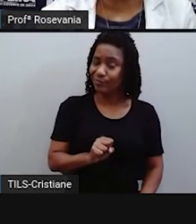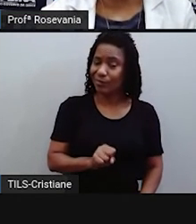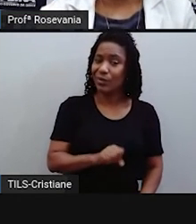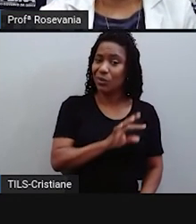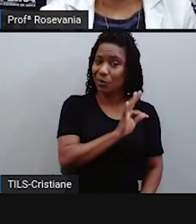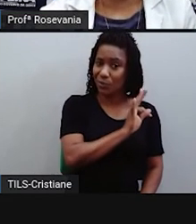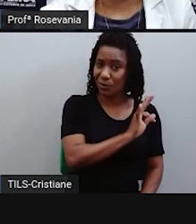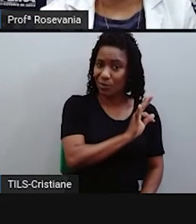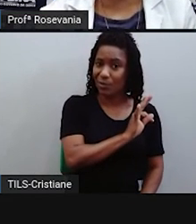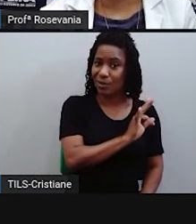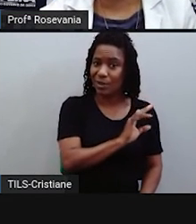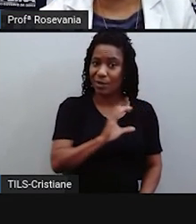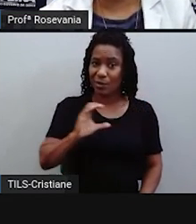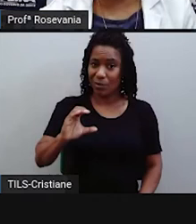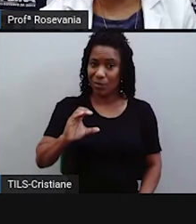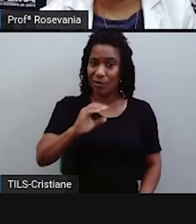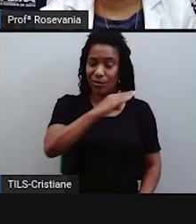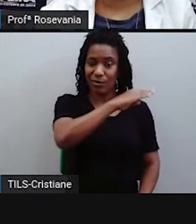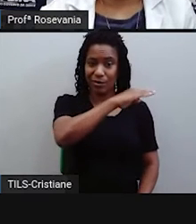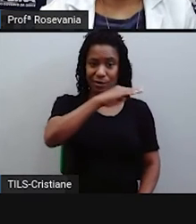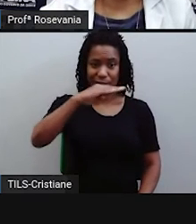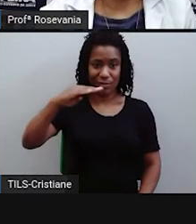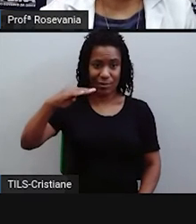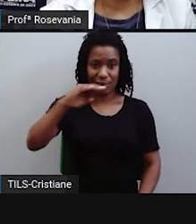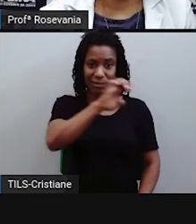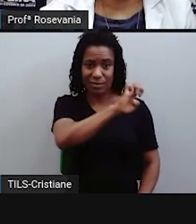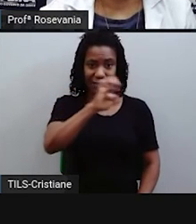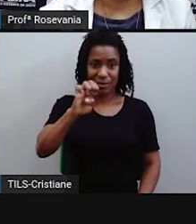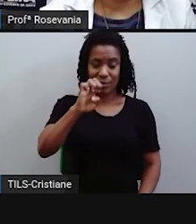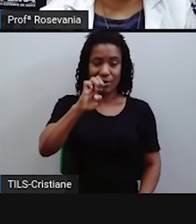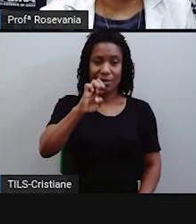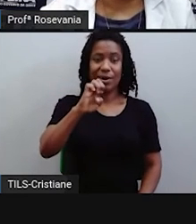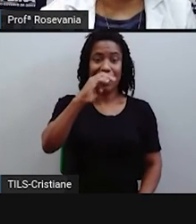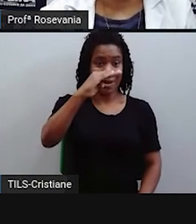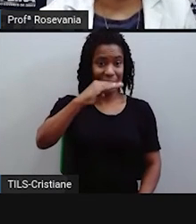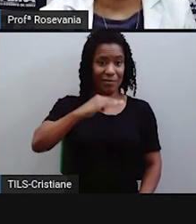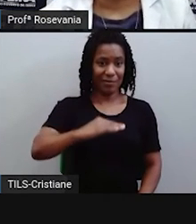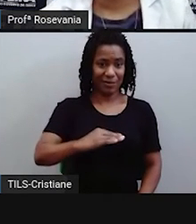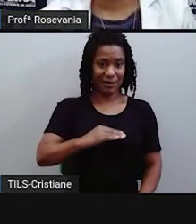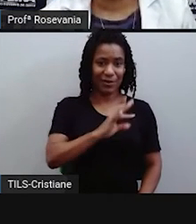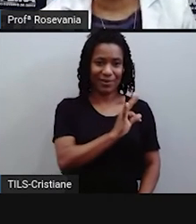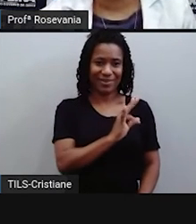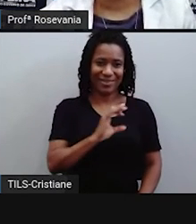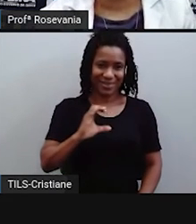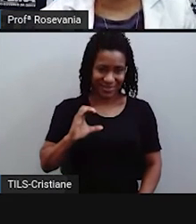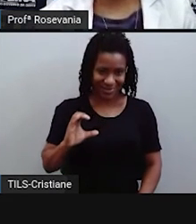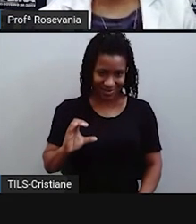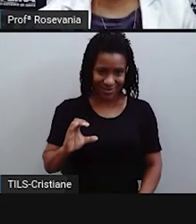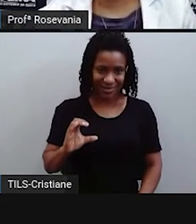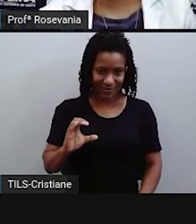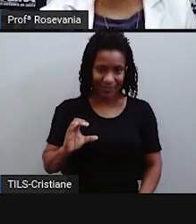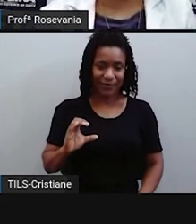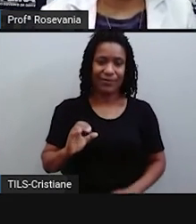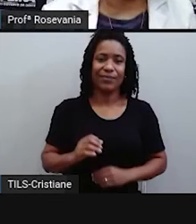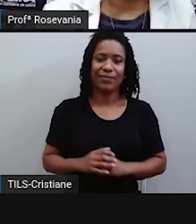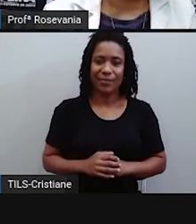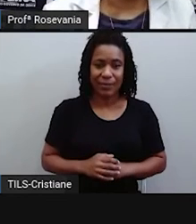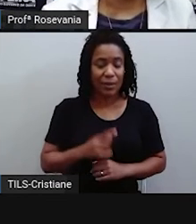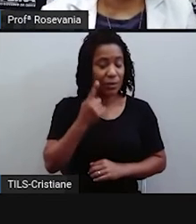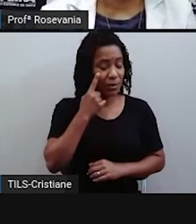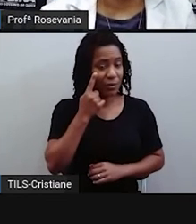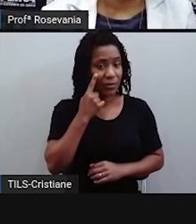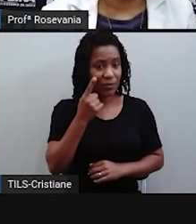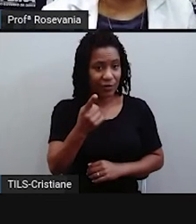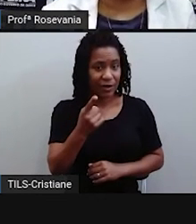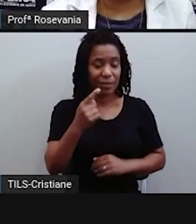brasileiro, né, que corta o Brasil ao norte, né, que aí no caso já vai cortar os estados, né, do Amapá, o